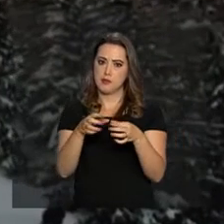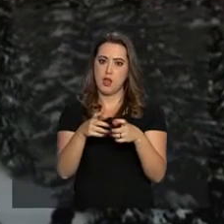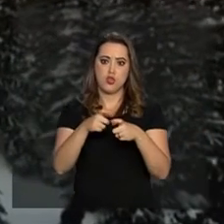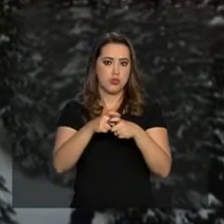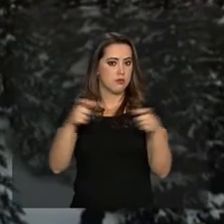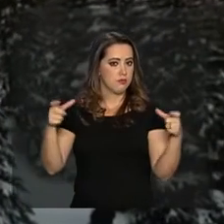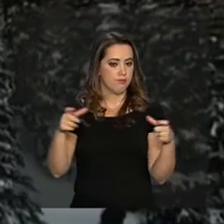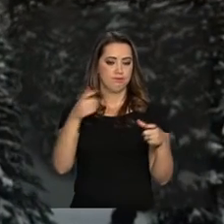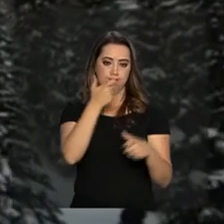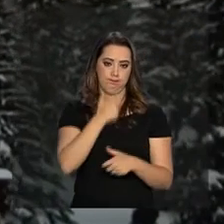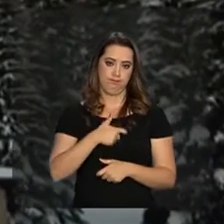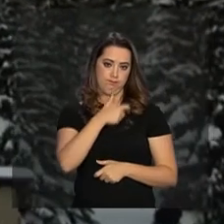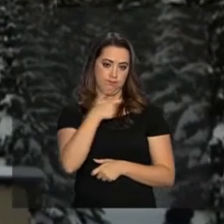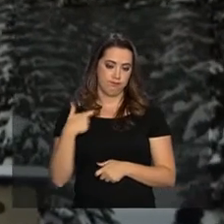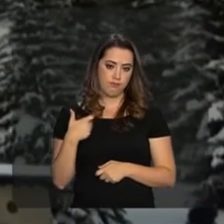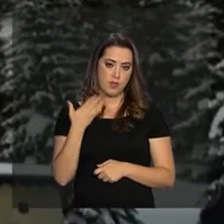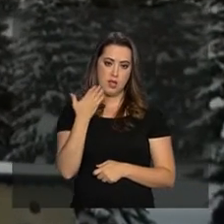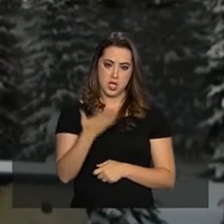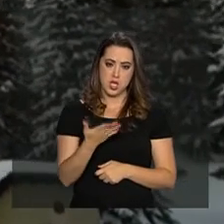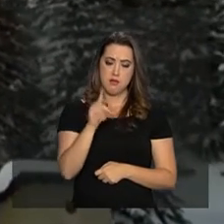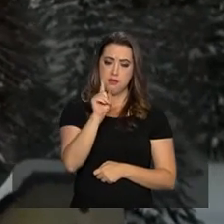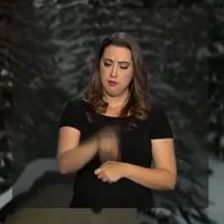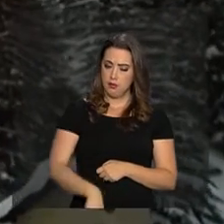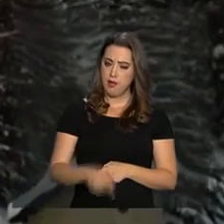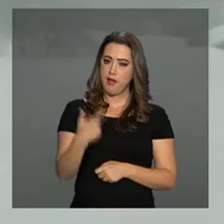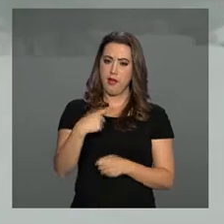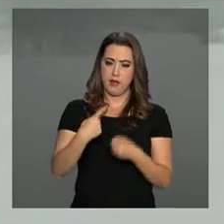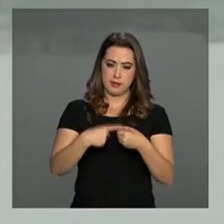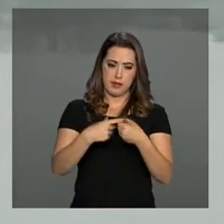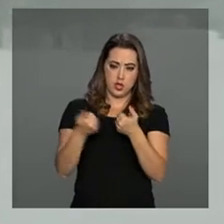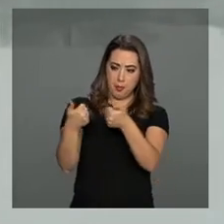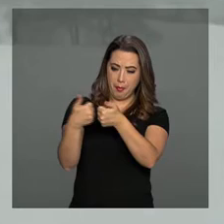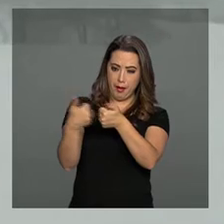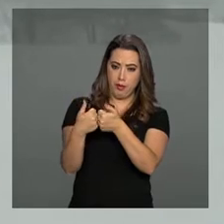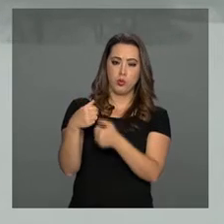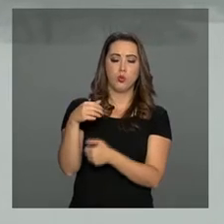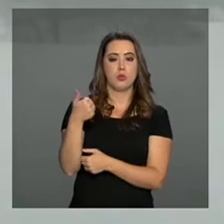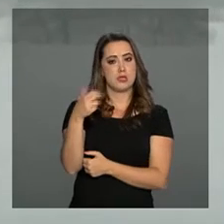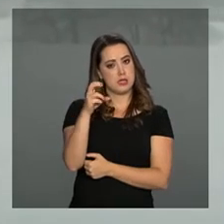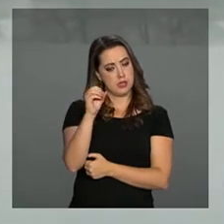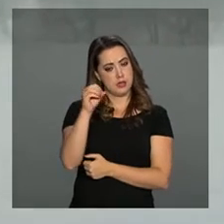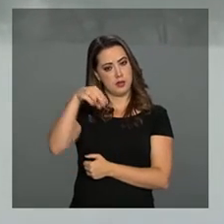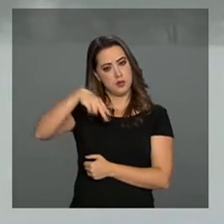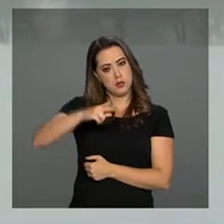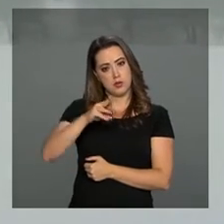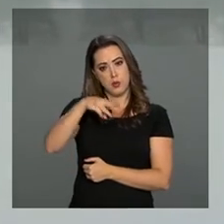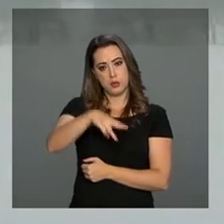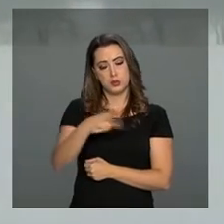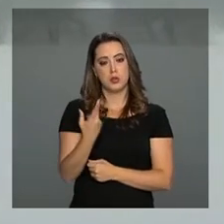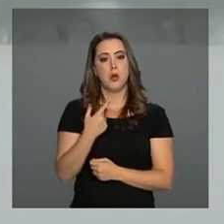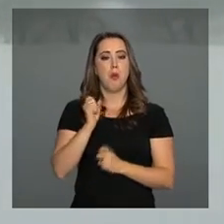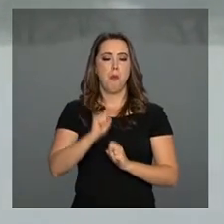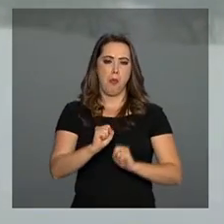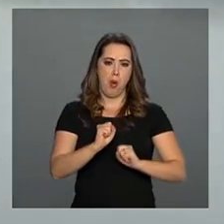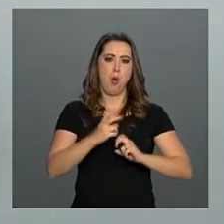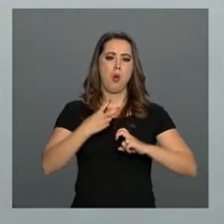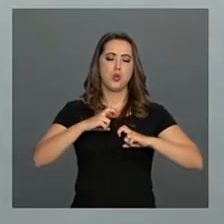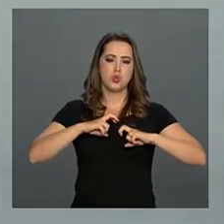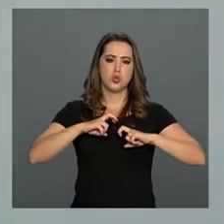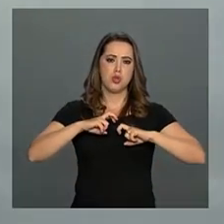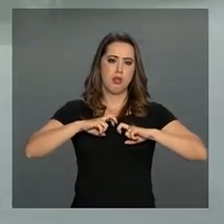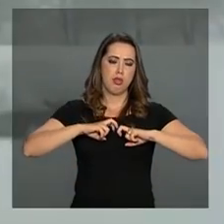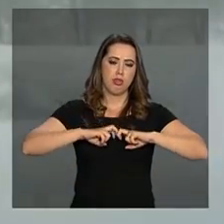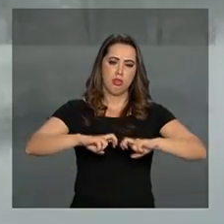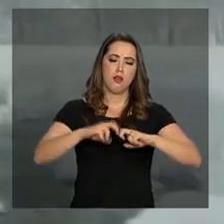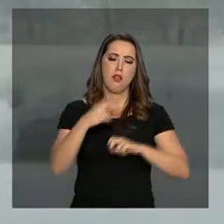Suíça e Zurich é a grande cidade próxima de Davos. O deslocamento de trem gira em torno de duas, duas